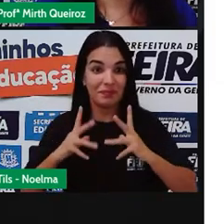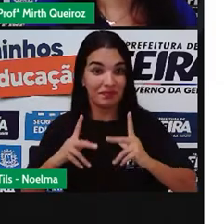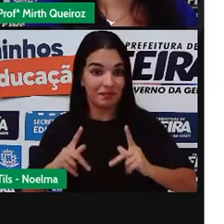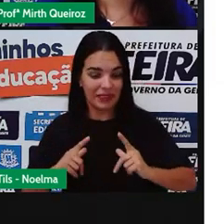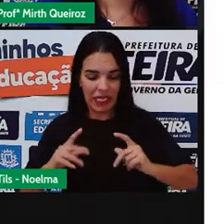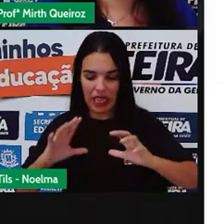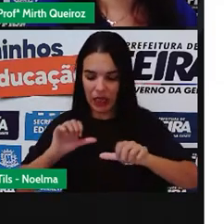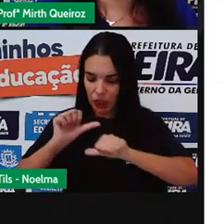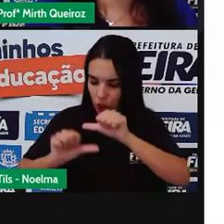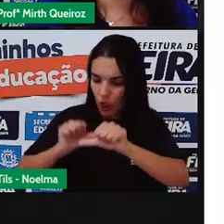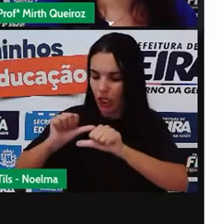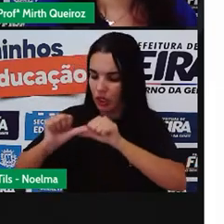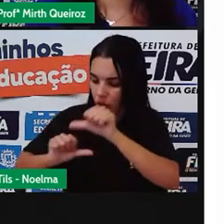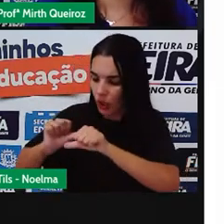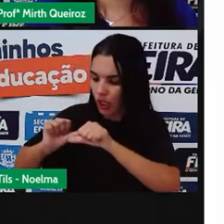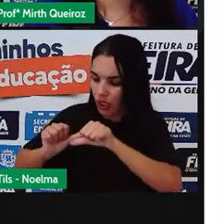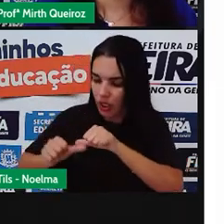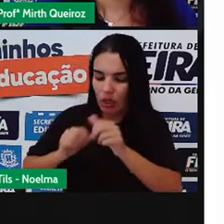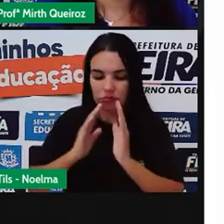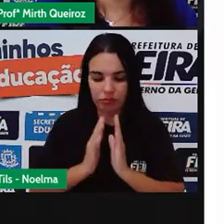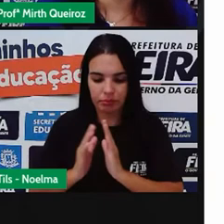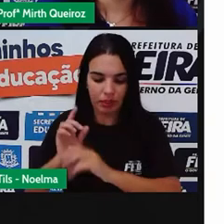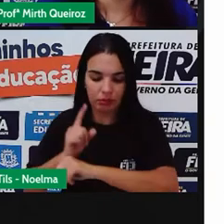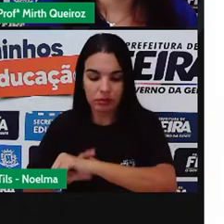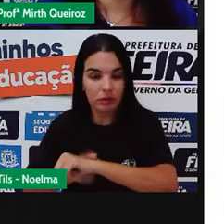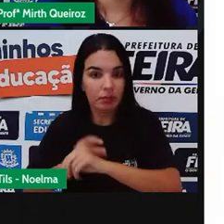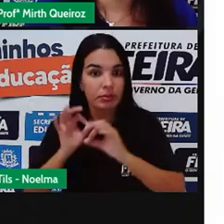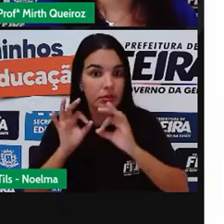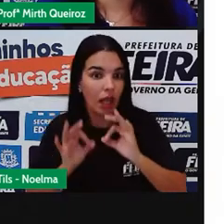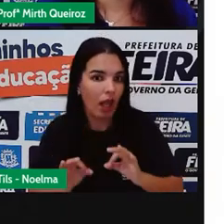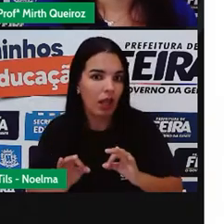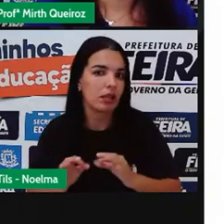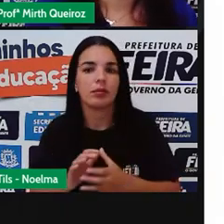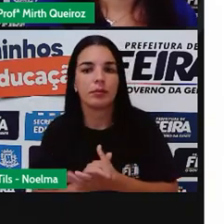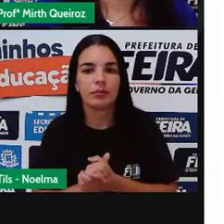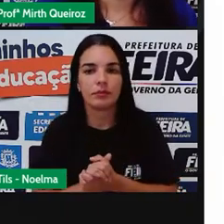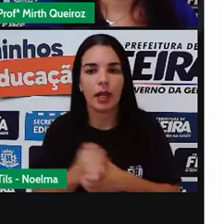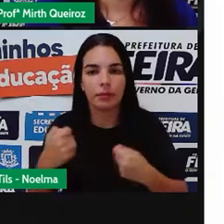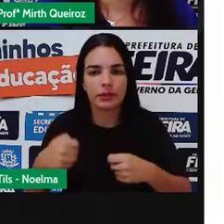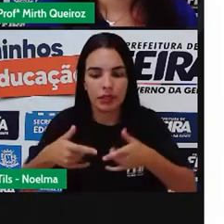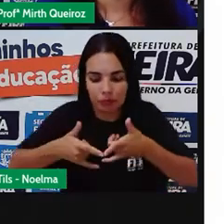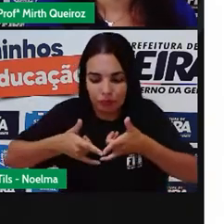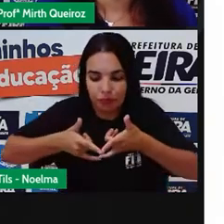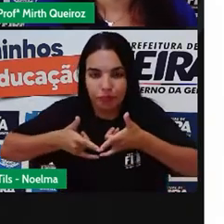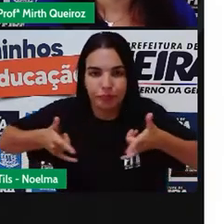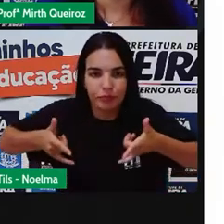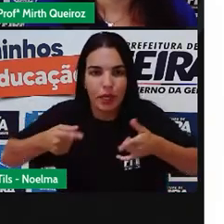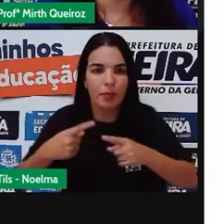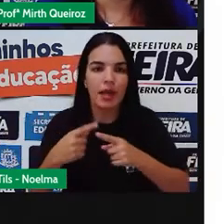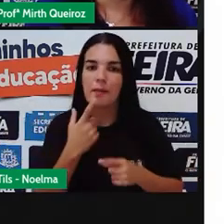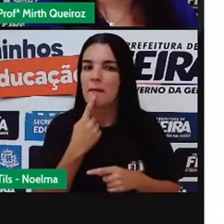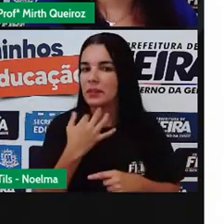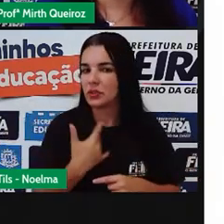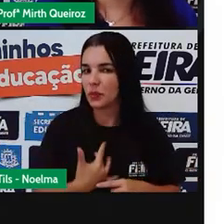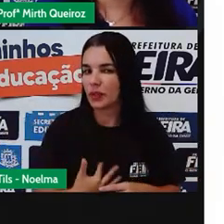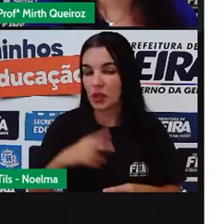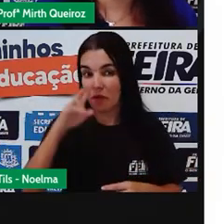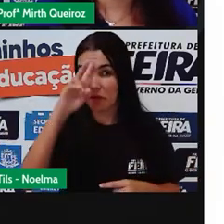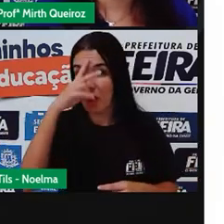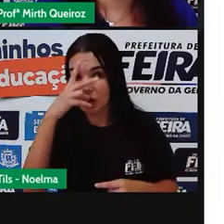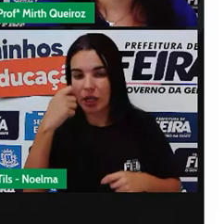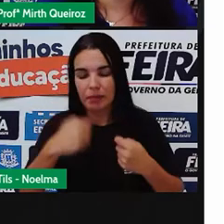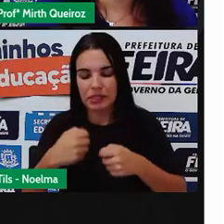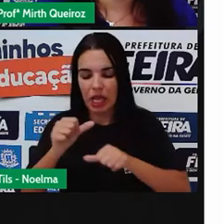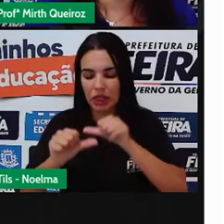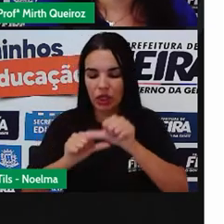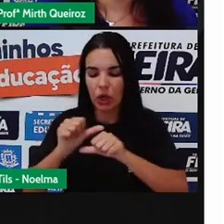ser trocado, né? Periodicamente ali, de momento em momento, a depender do fluxo da menstruação. Justamente para